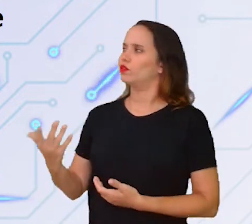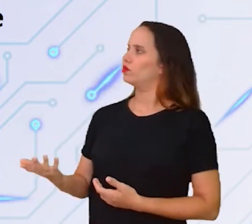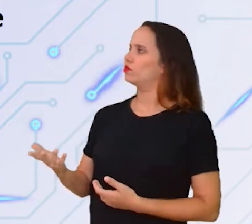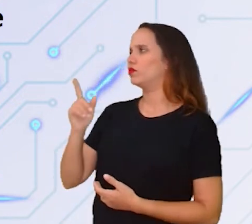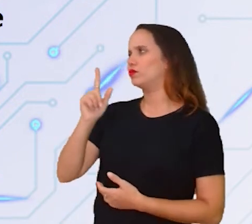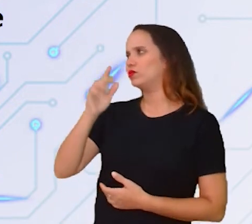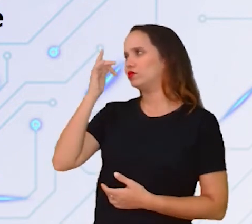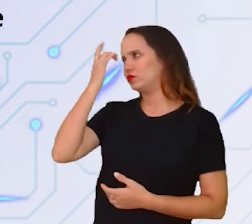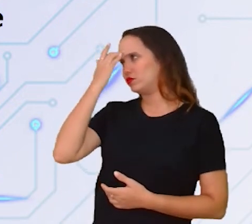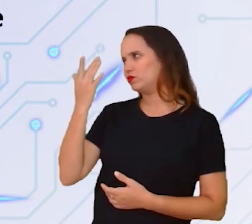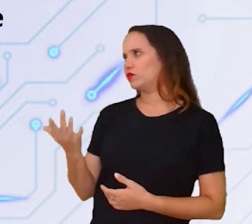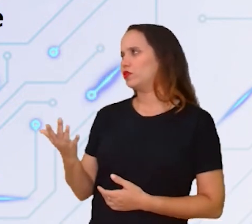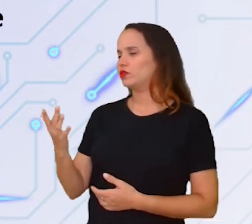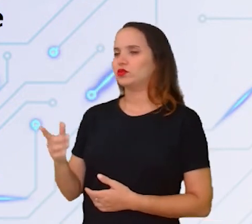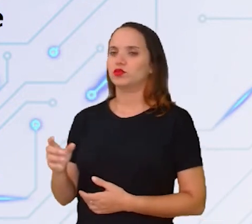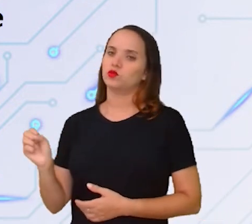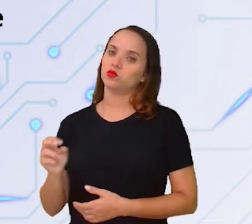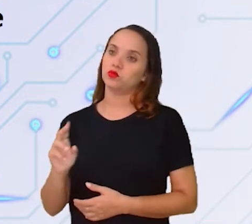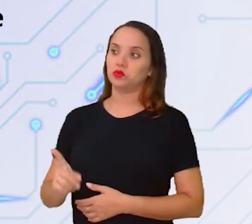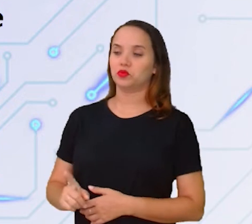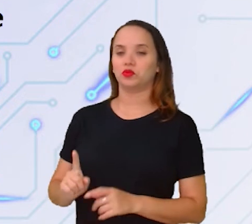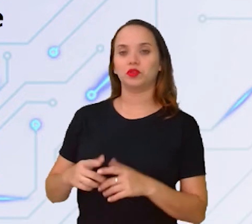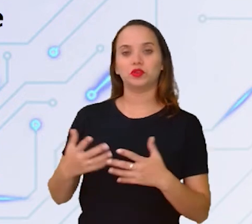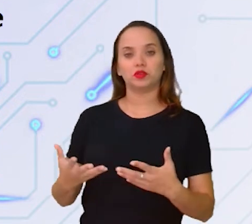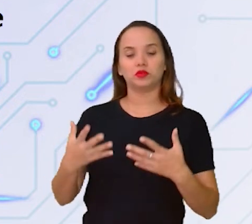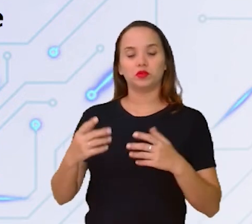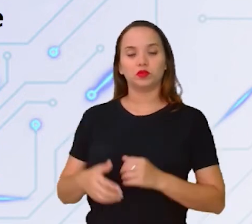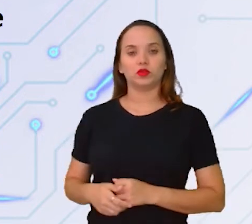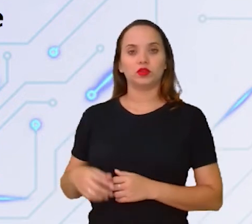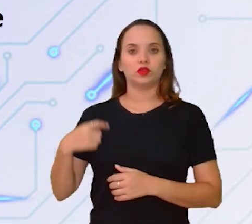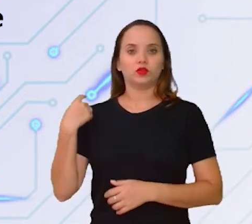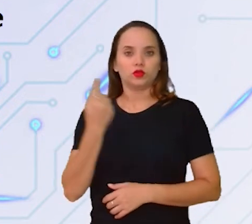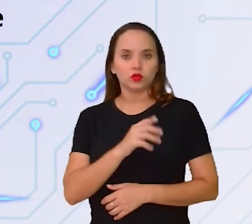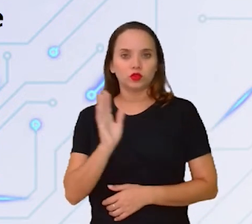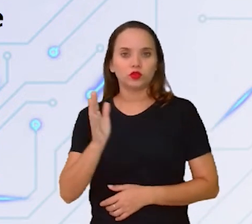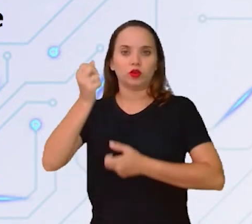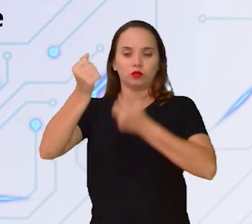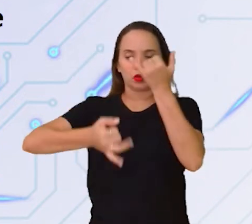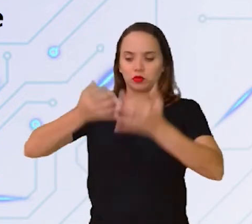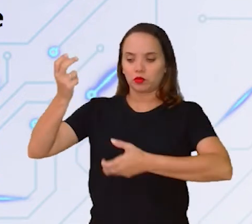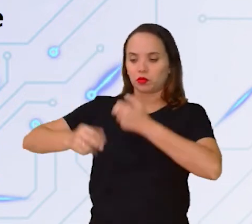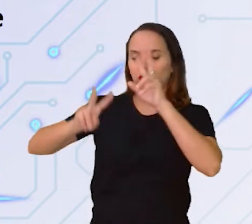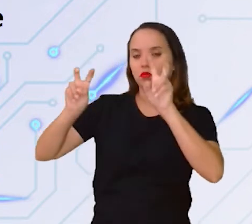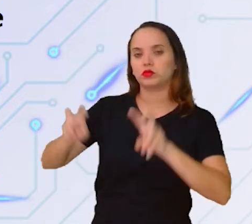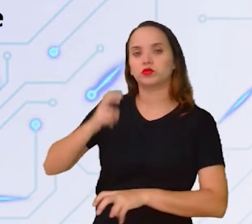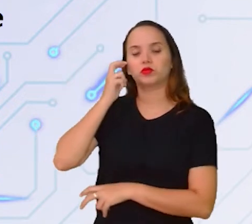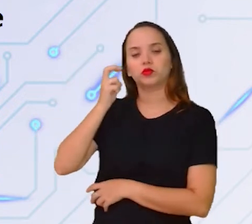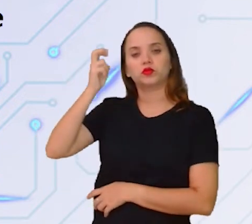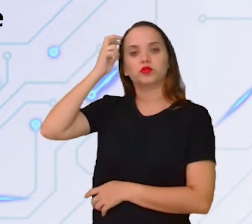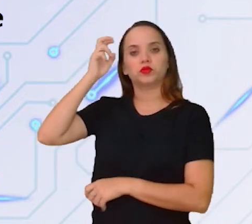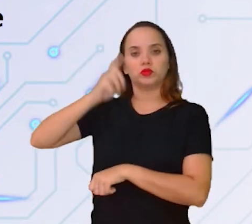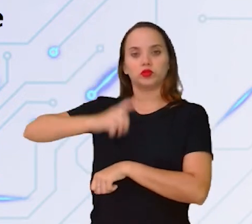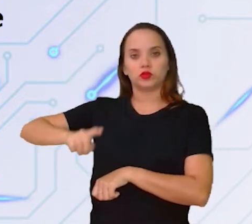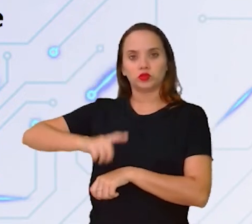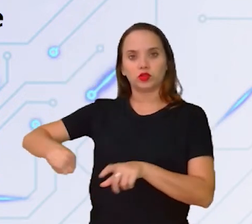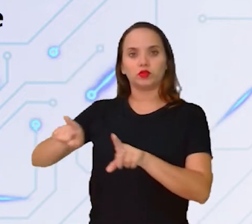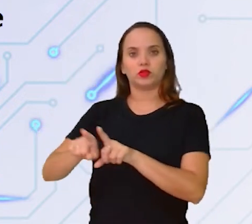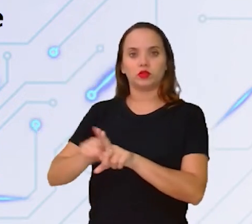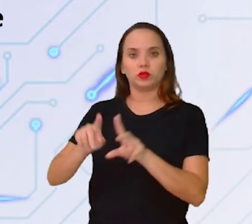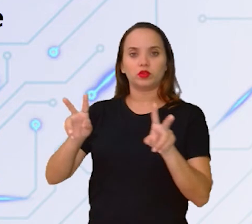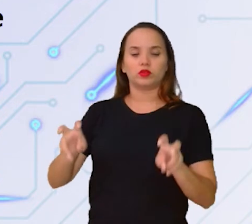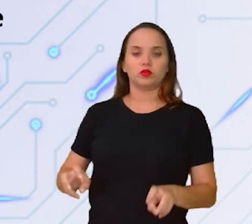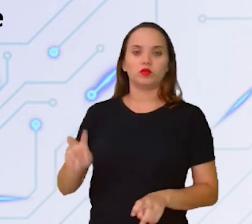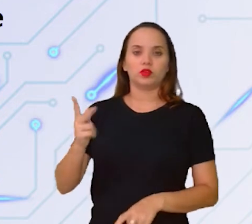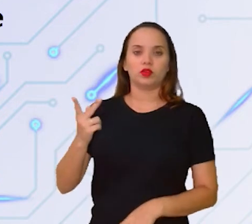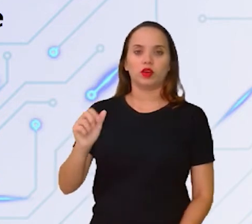simples ou não, né? Vamos lá. A gente falou sobre essa cultura digital e Tiago, falamos também de hardware.